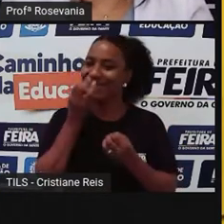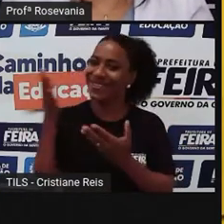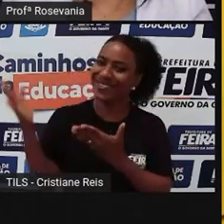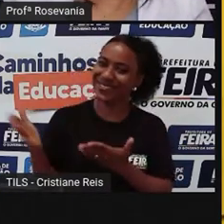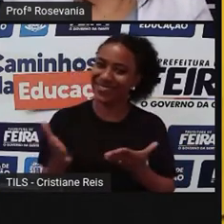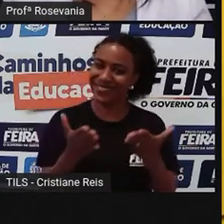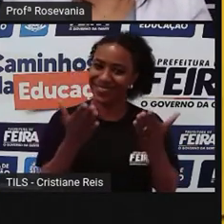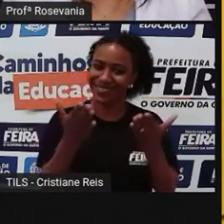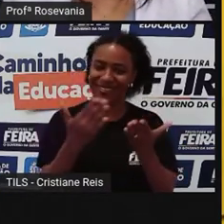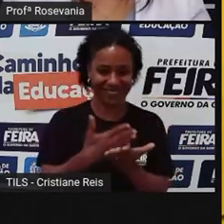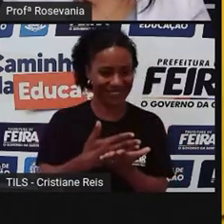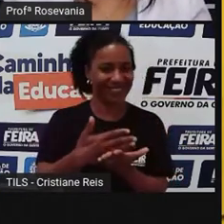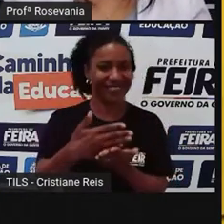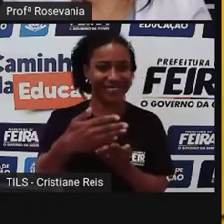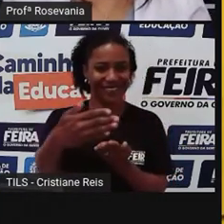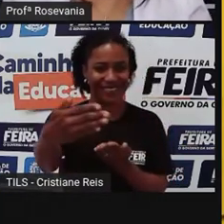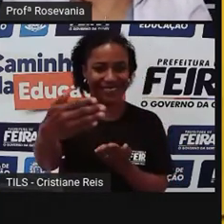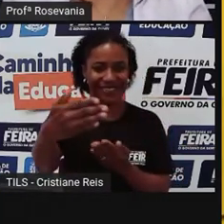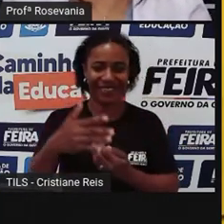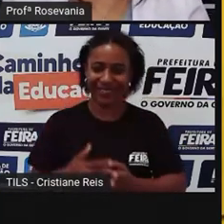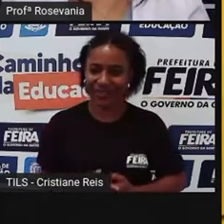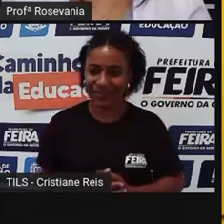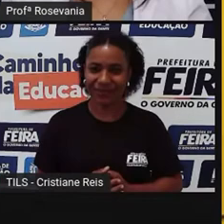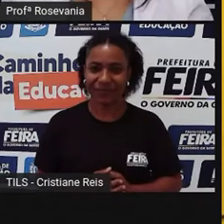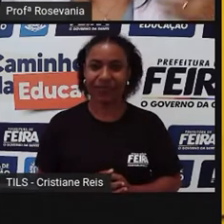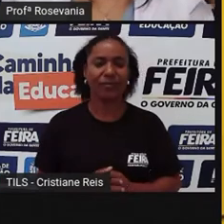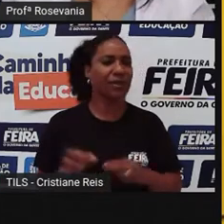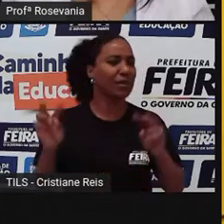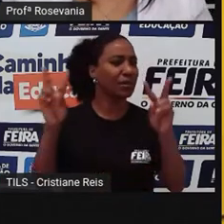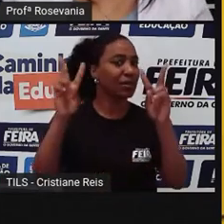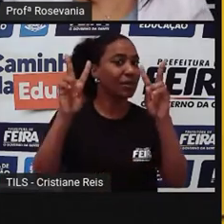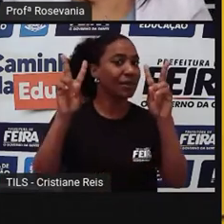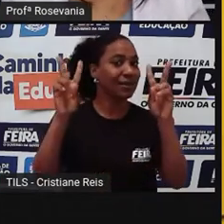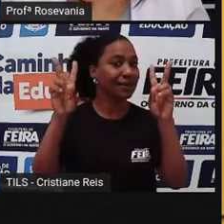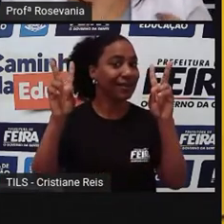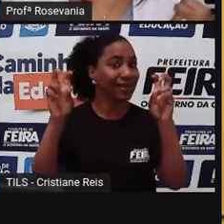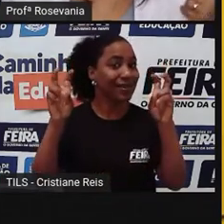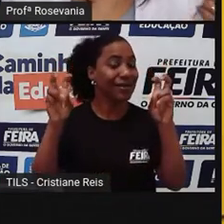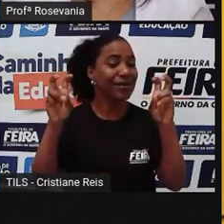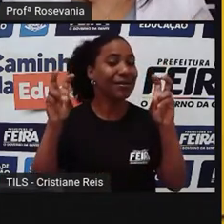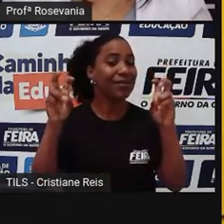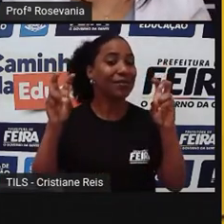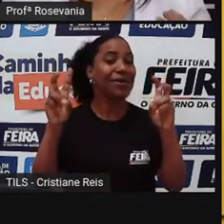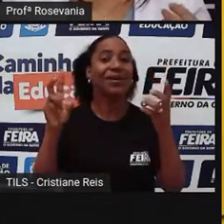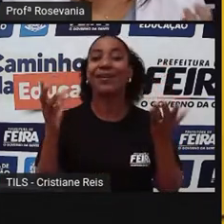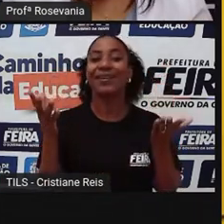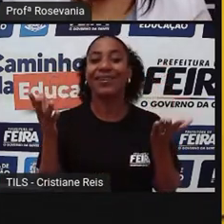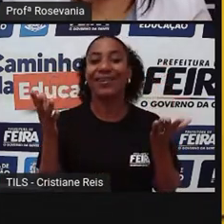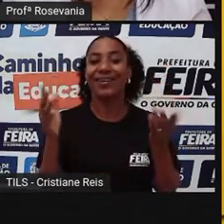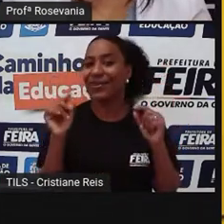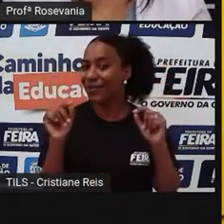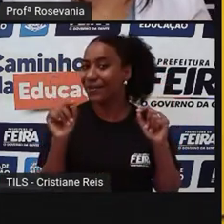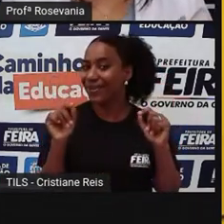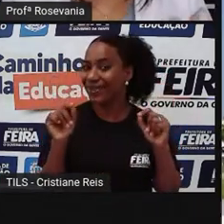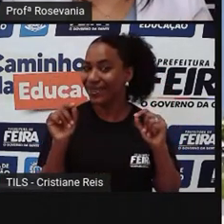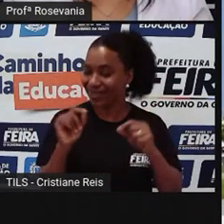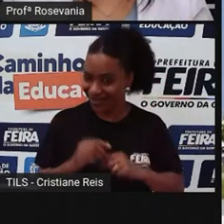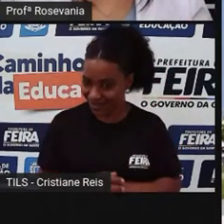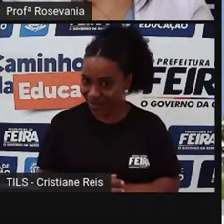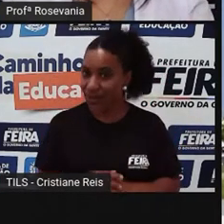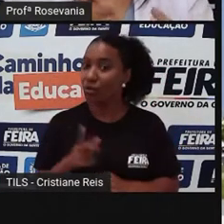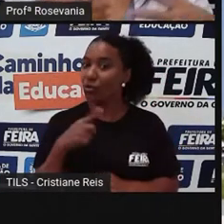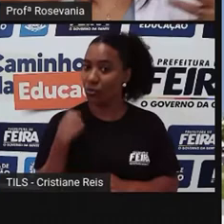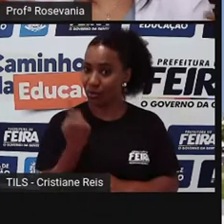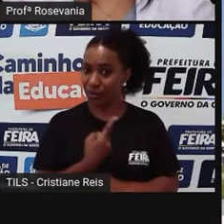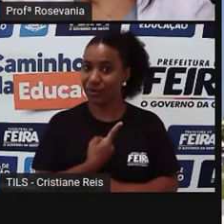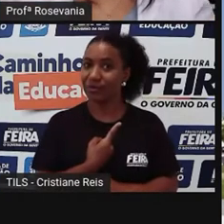E qual será, né, o tema da aula de hoje, já que a gente tá começando, então, gente precisa, né, ter um,